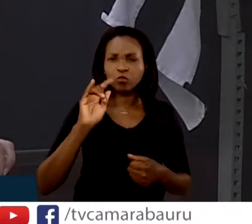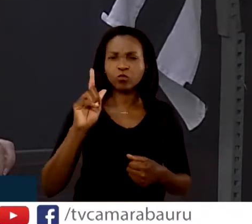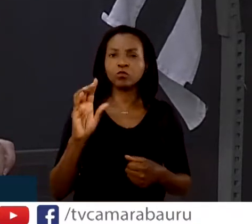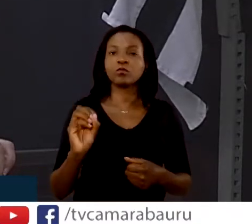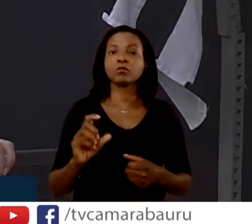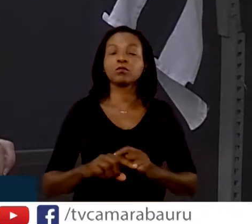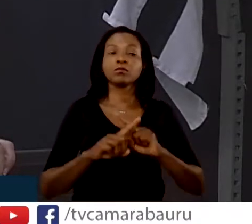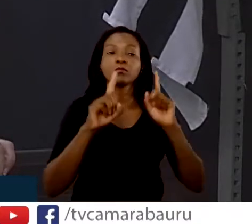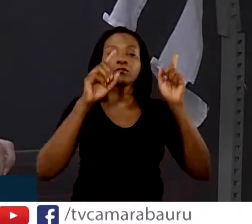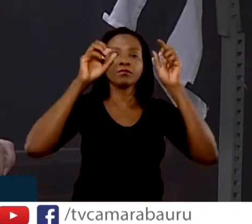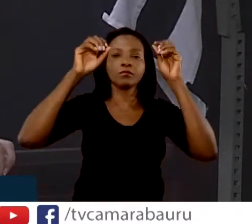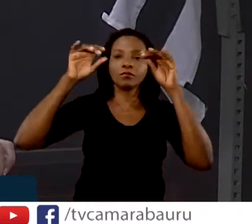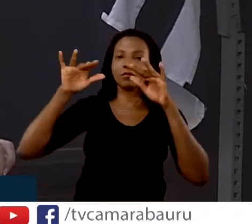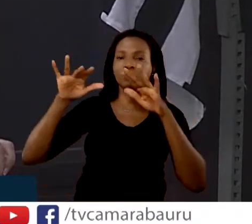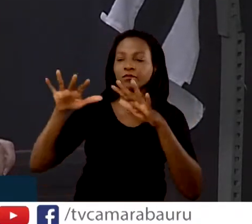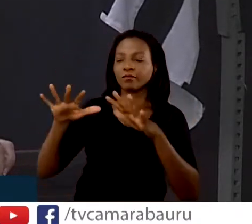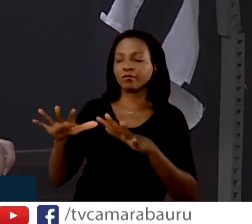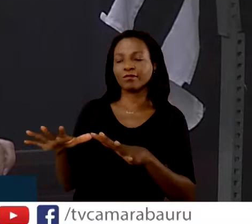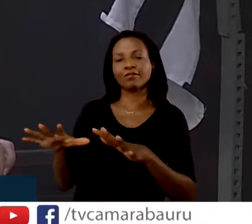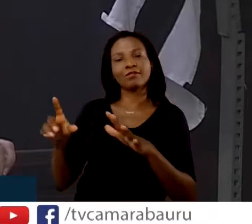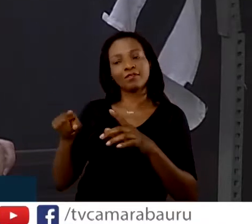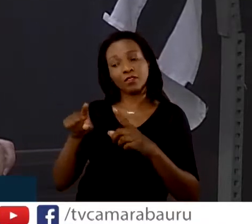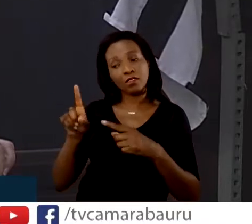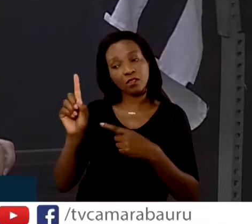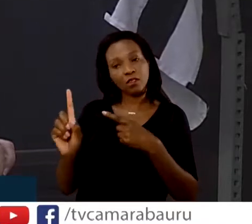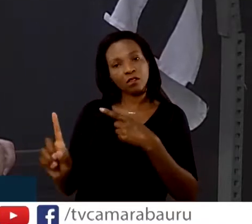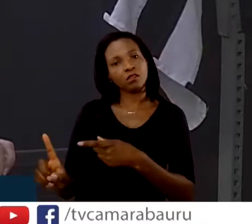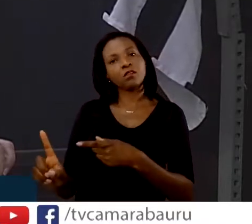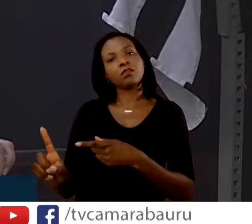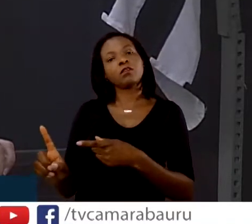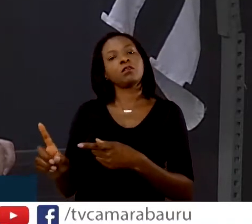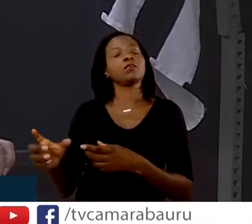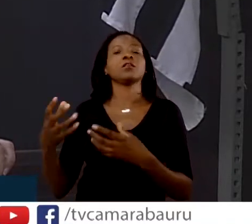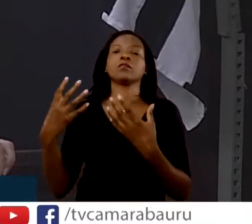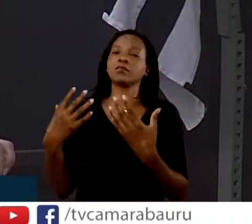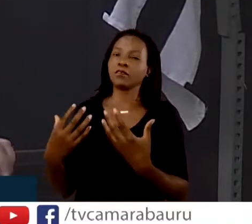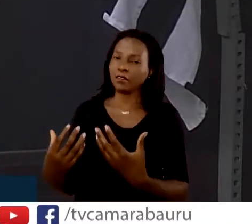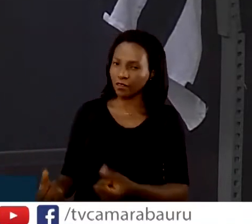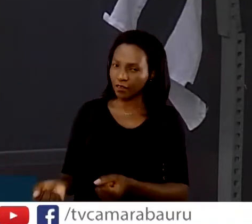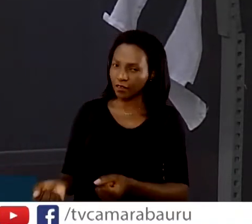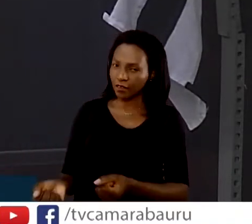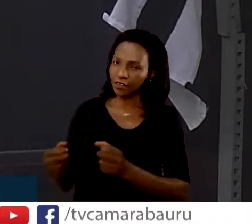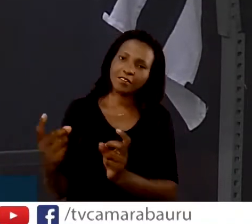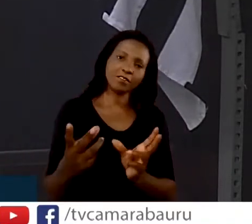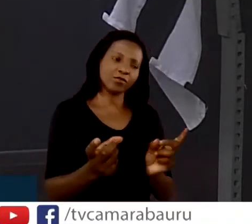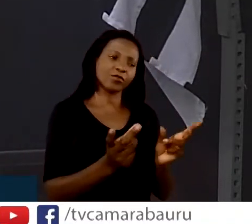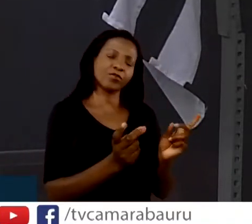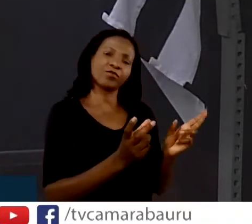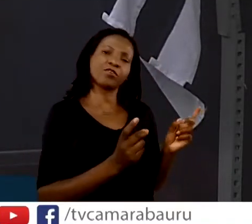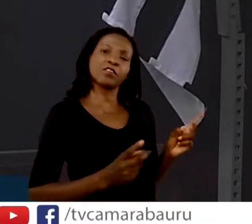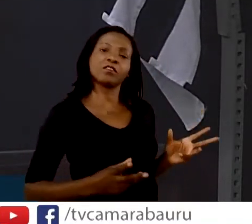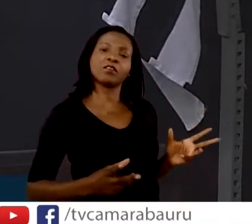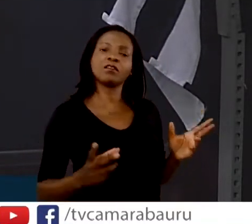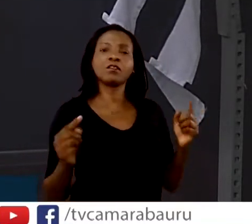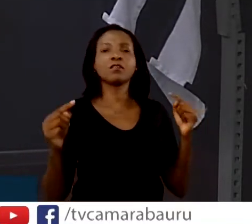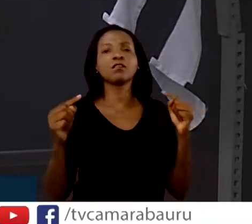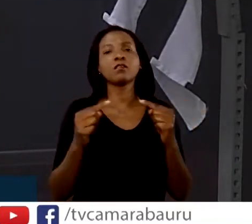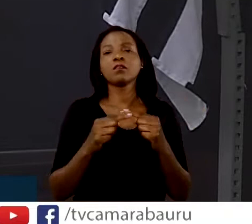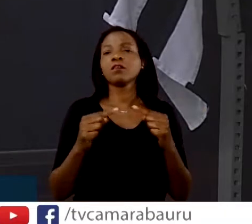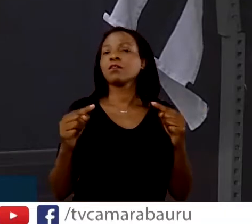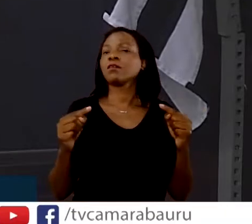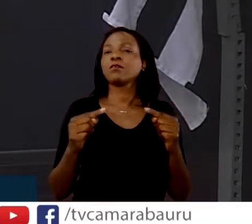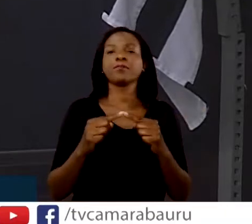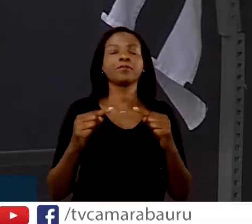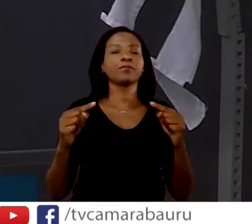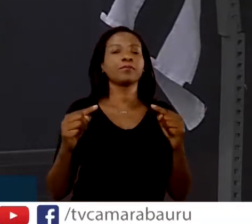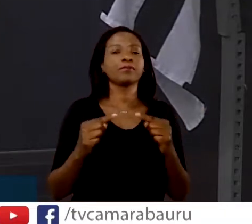coroa aquele que logo se dispõe a vendê-lo. É exatamente o que está acontecendo em nosso